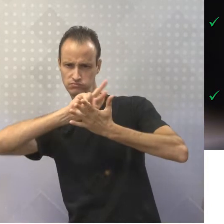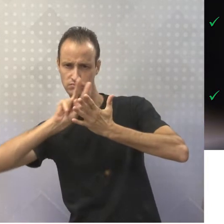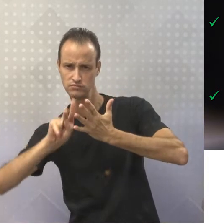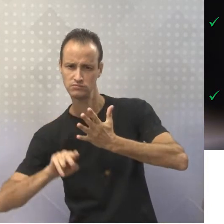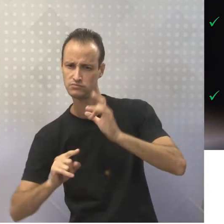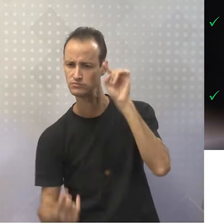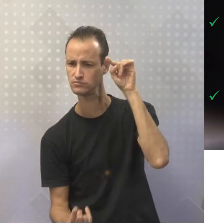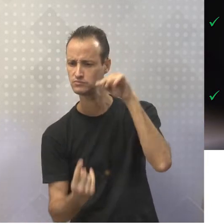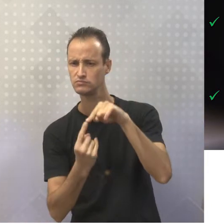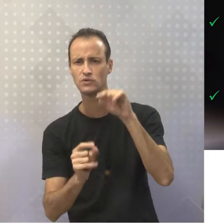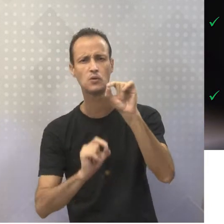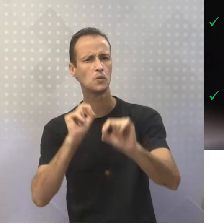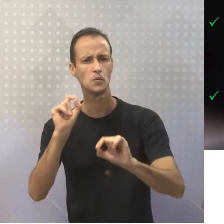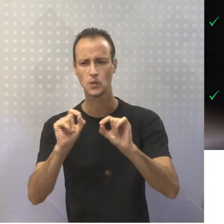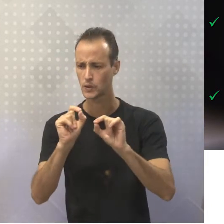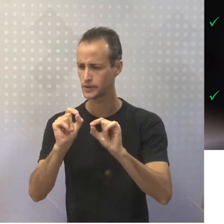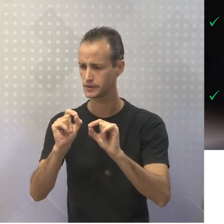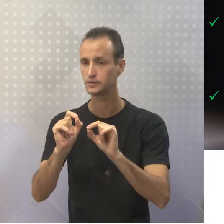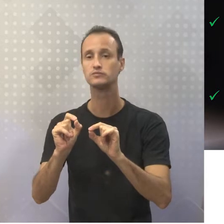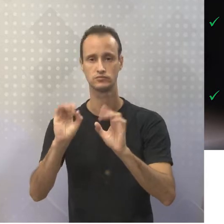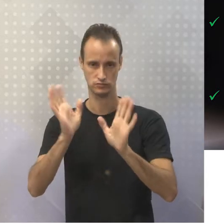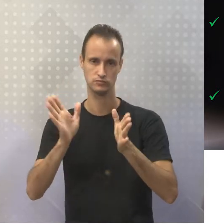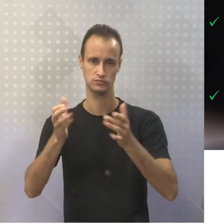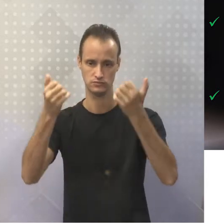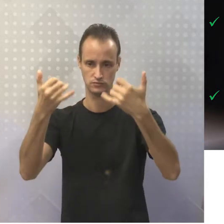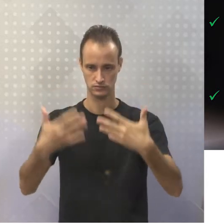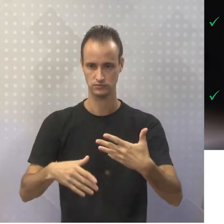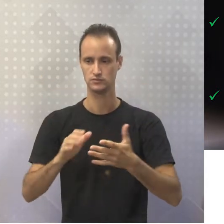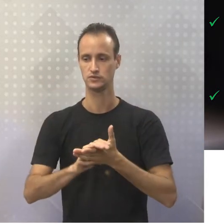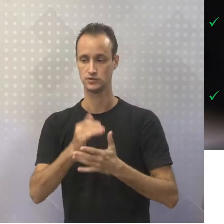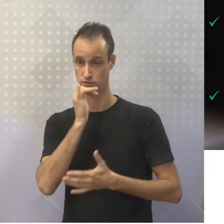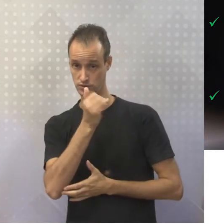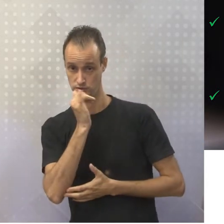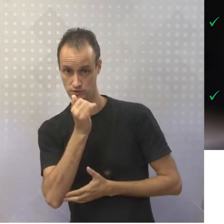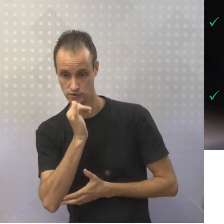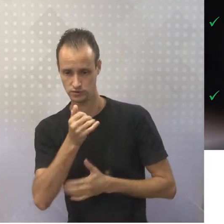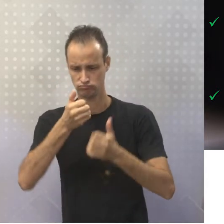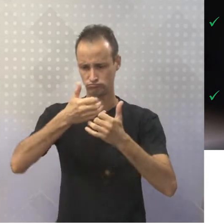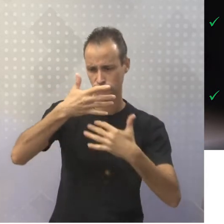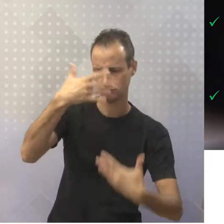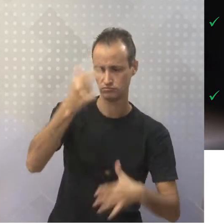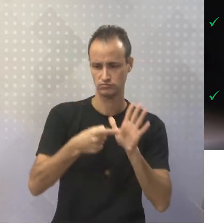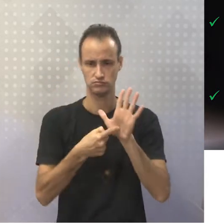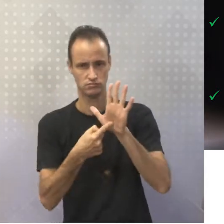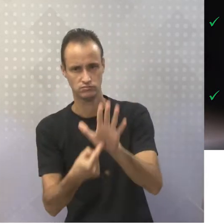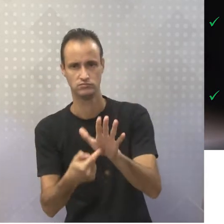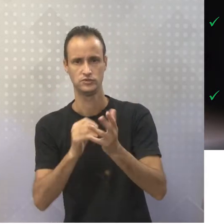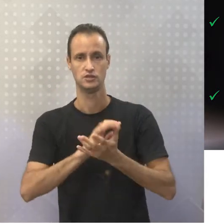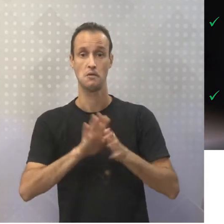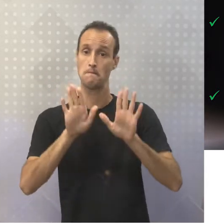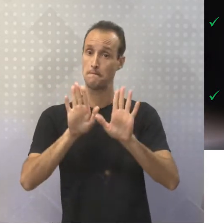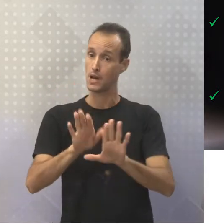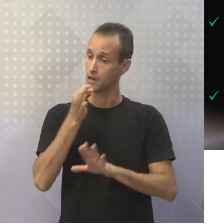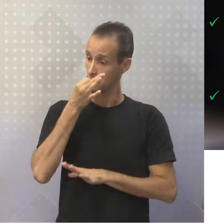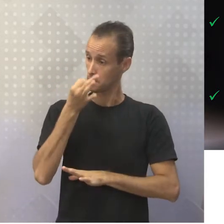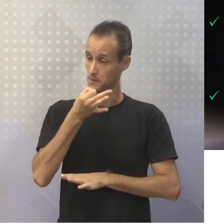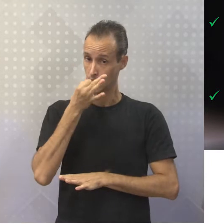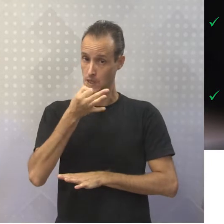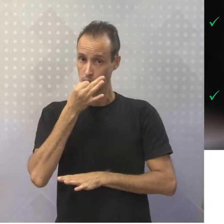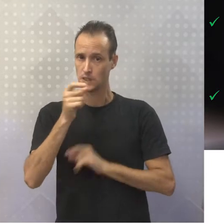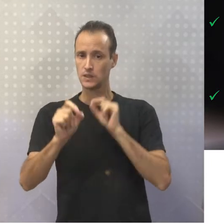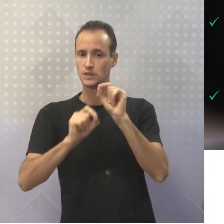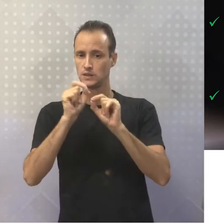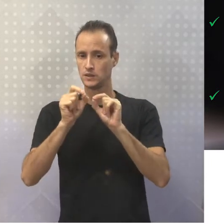sentido desses elementos que eu acabei de falar, Elementos narrativos, descritivos e expositivos. Mas a opinião, ela